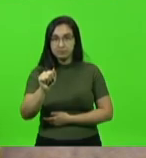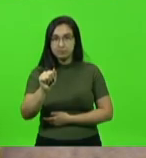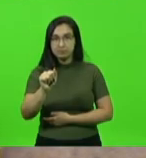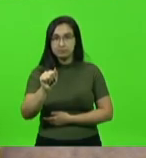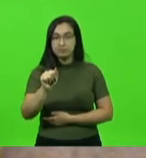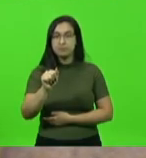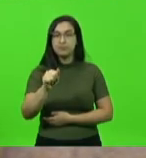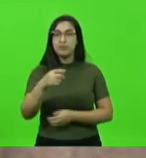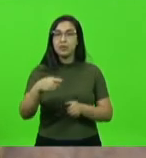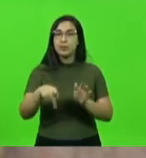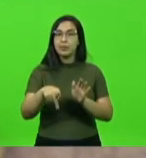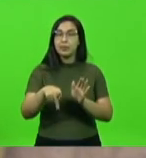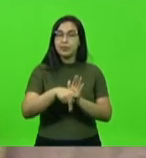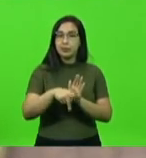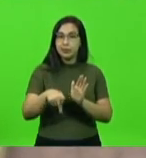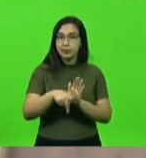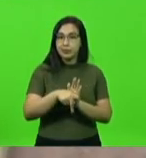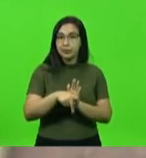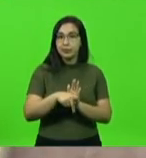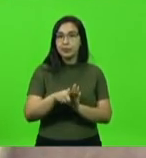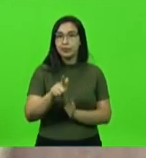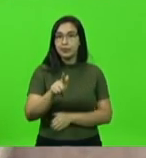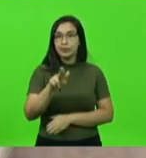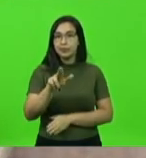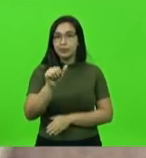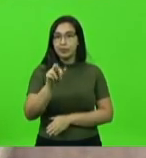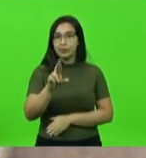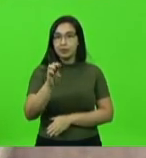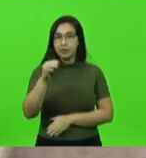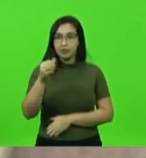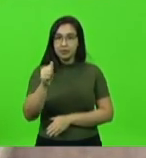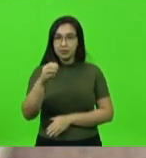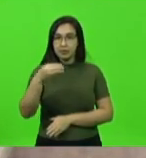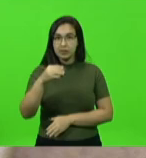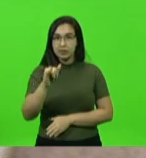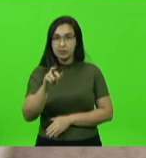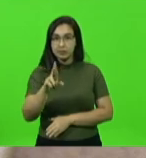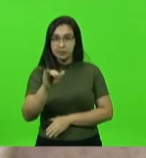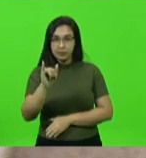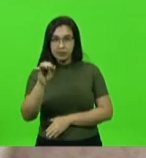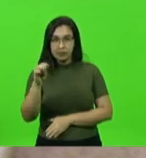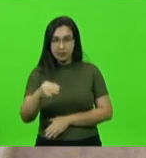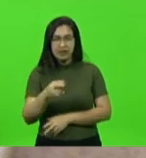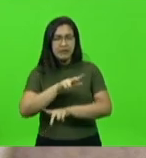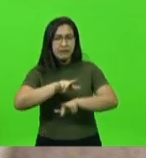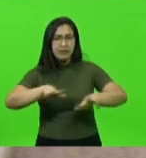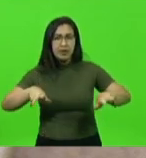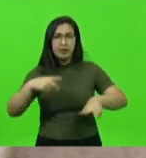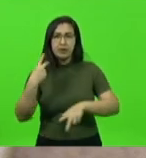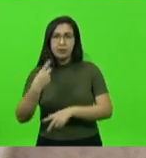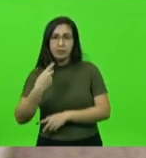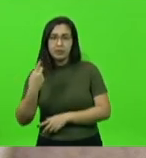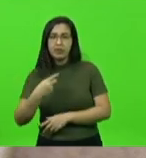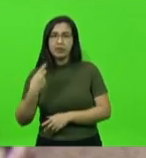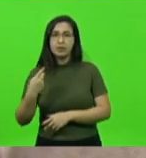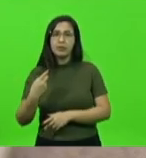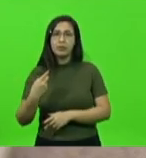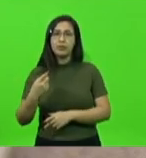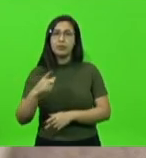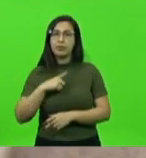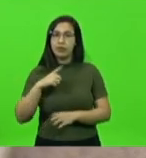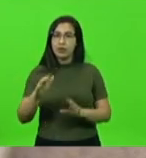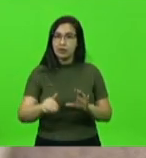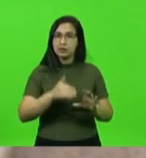que acompanhou os alunos que provavelmente vários dos deputados receberam hoje, o vereador